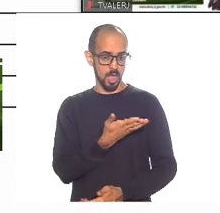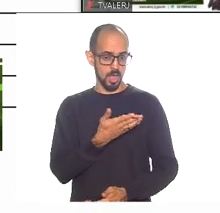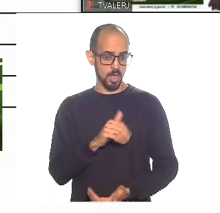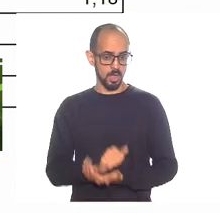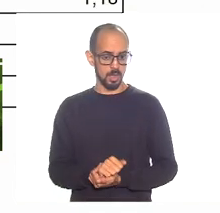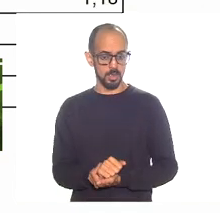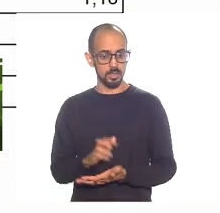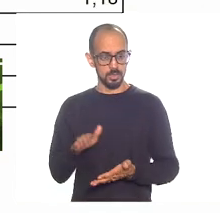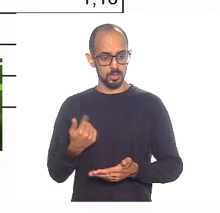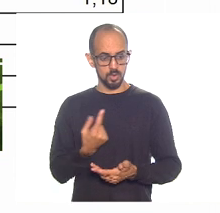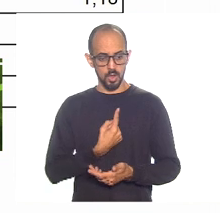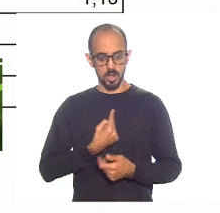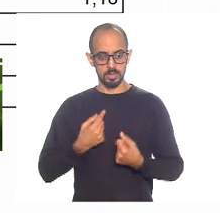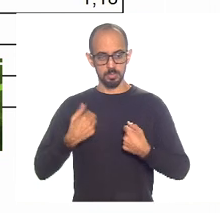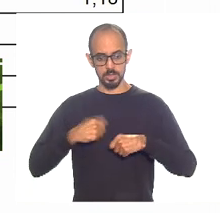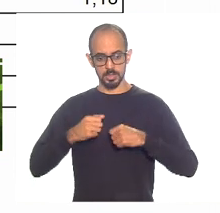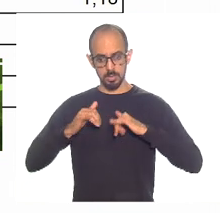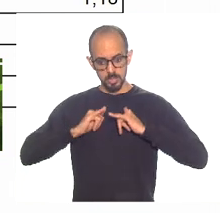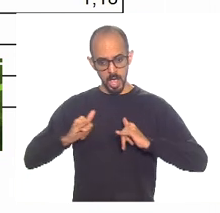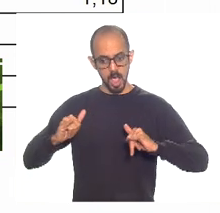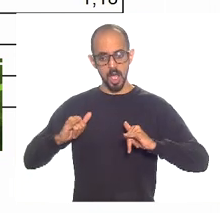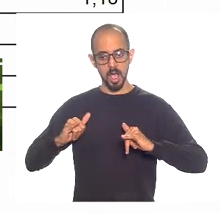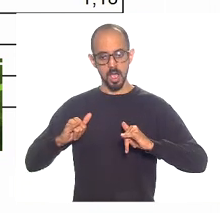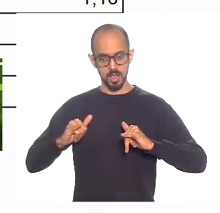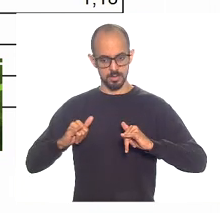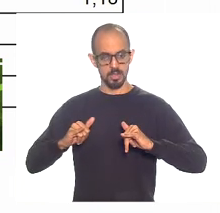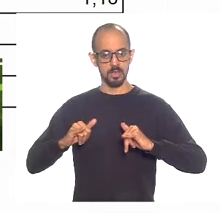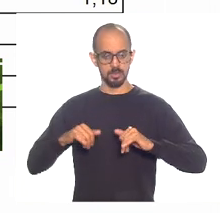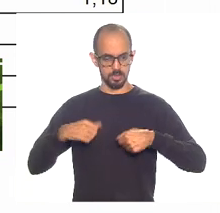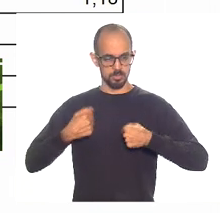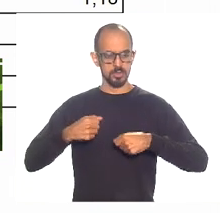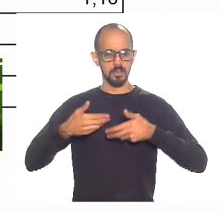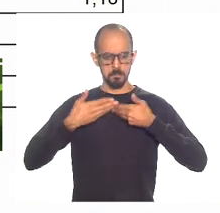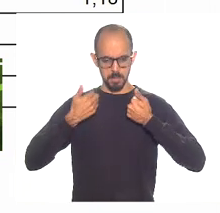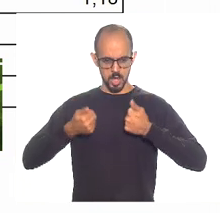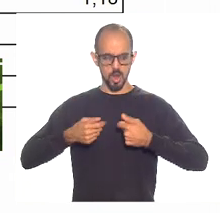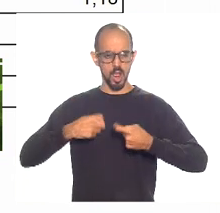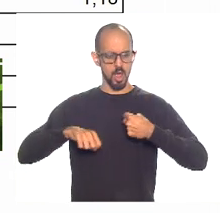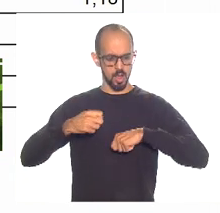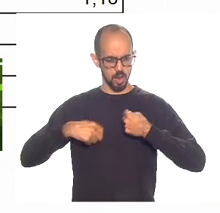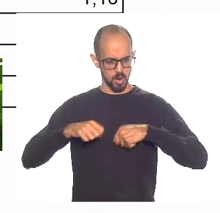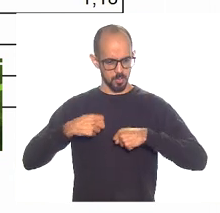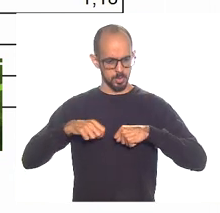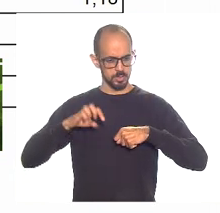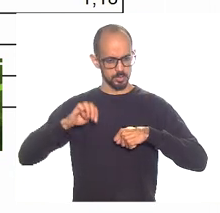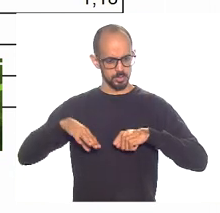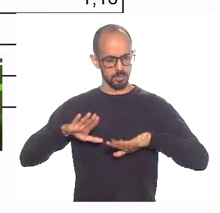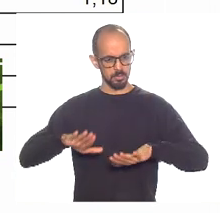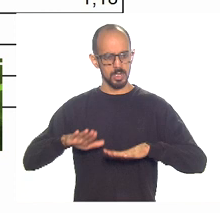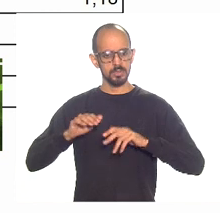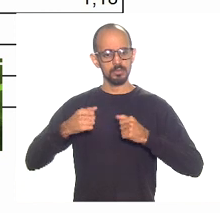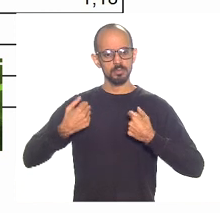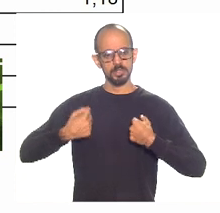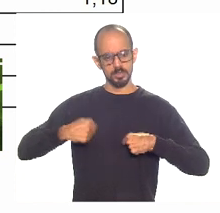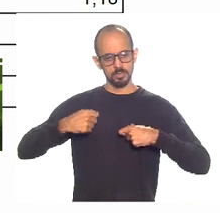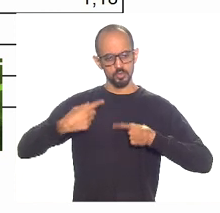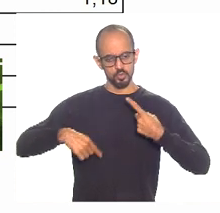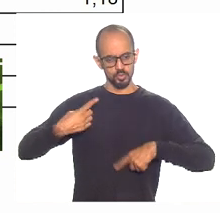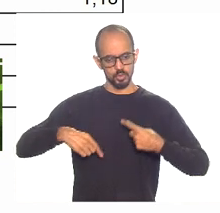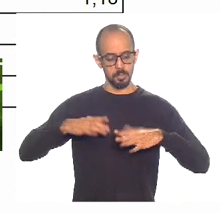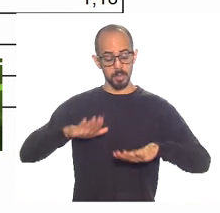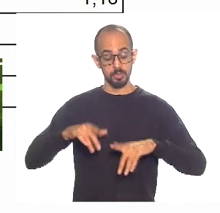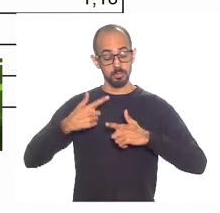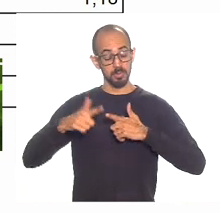alertar para isso, que a gente precisa melhorar a gasto, precisa estar discutindo isso. Mas o problema central do Estado do Rio de Janeiro